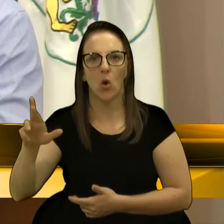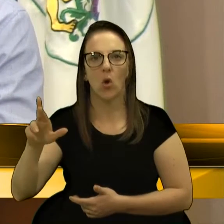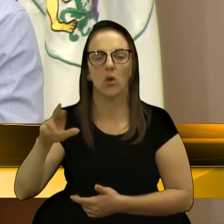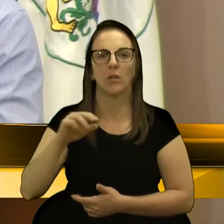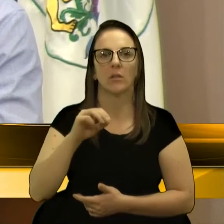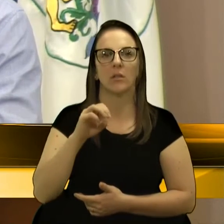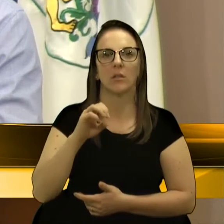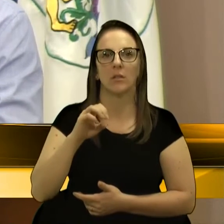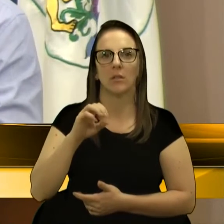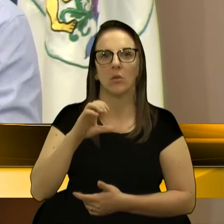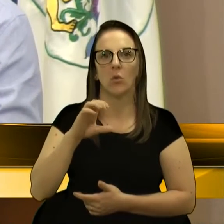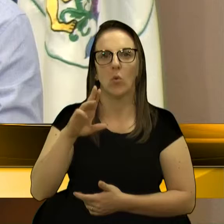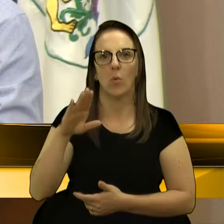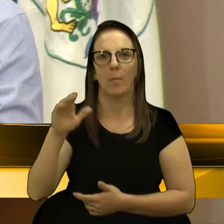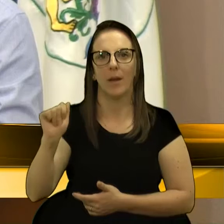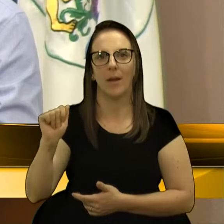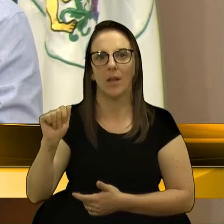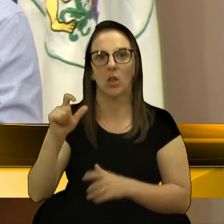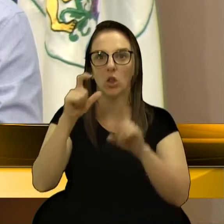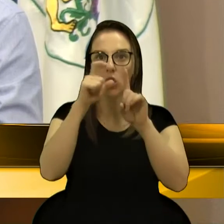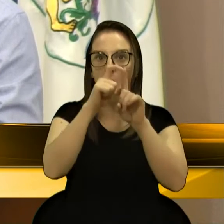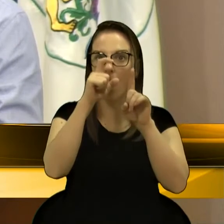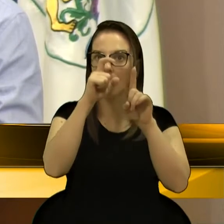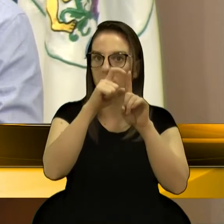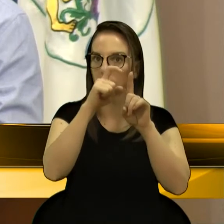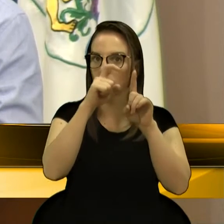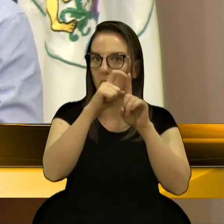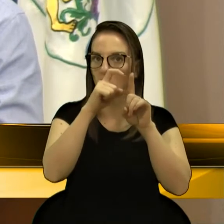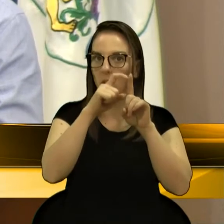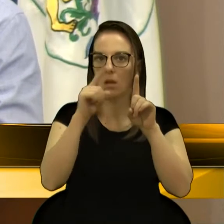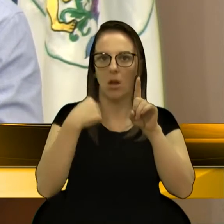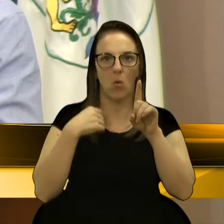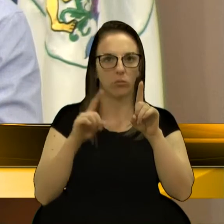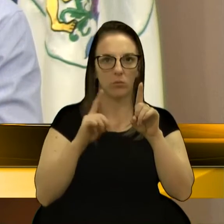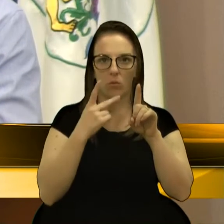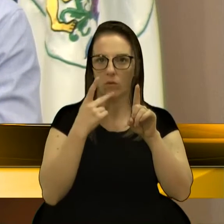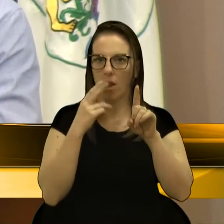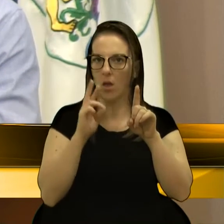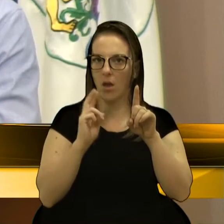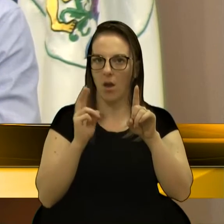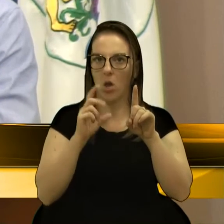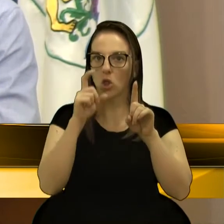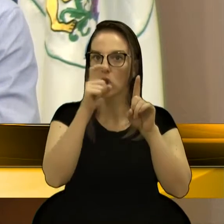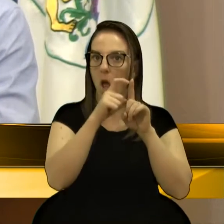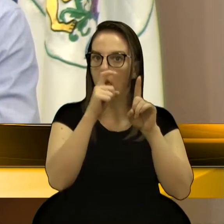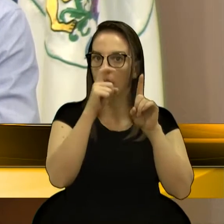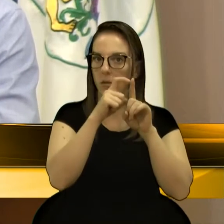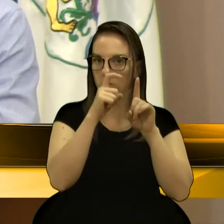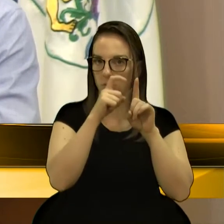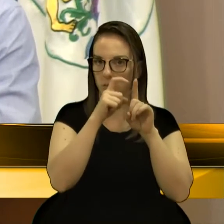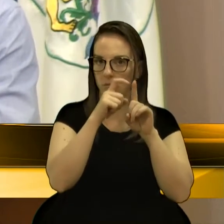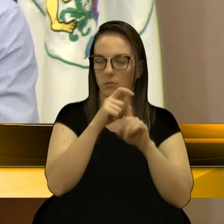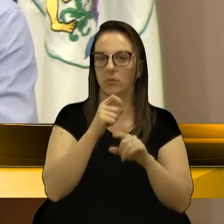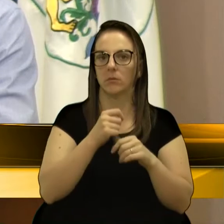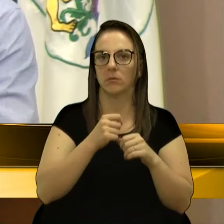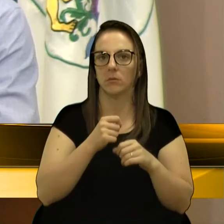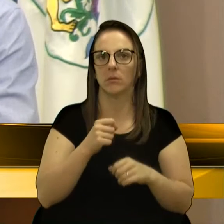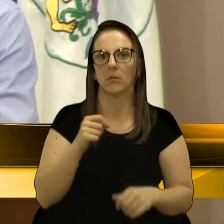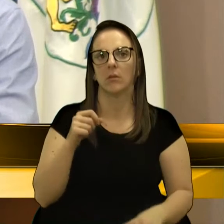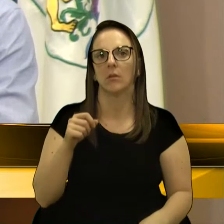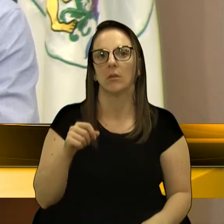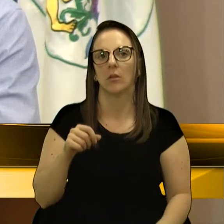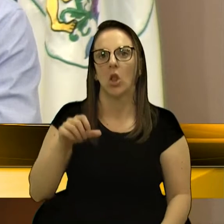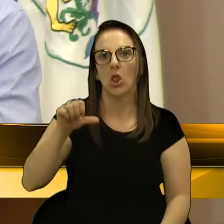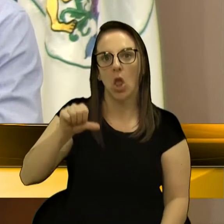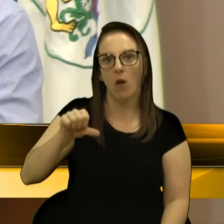milhões de dólares para Cuba, dólares. Não estou falando em reais, tá? O montante, 9 bilhões